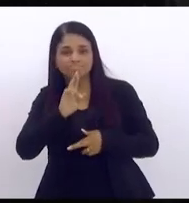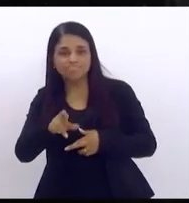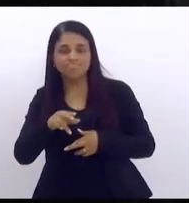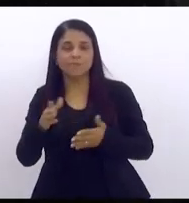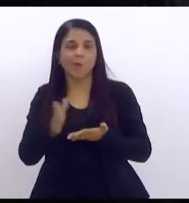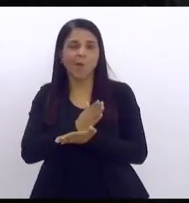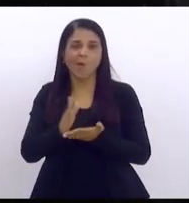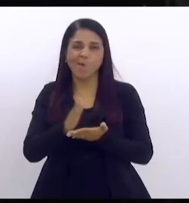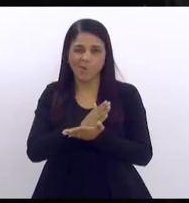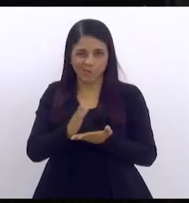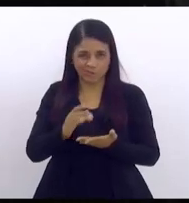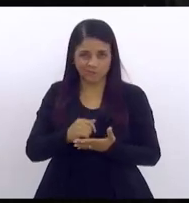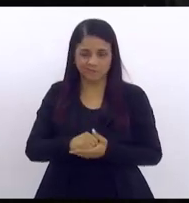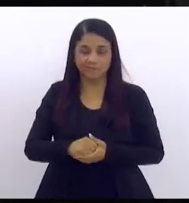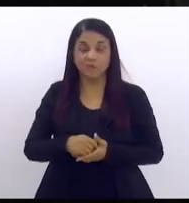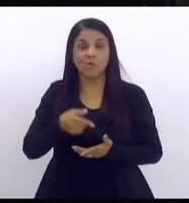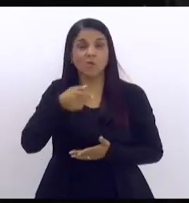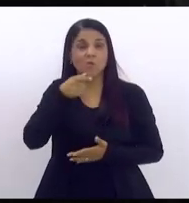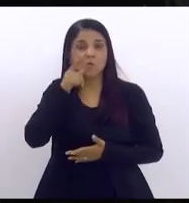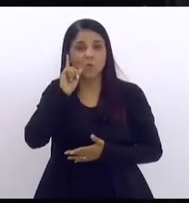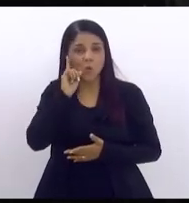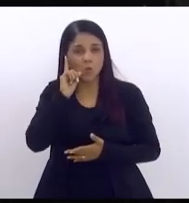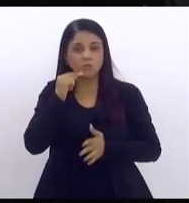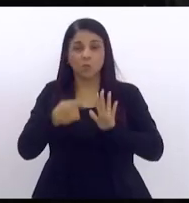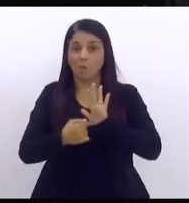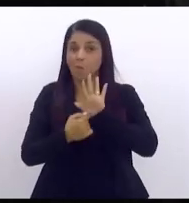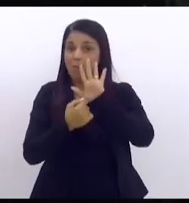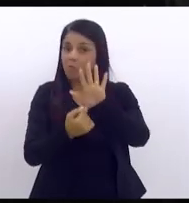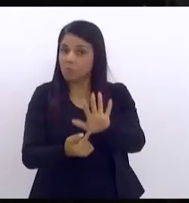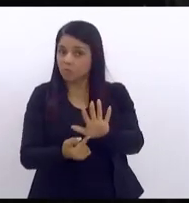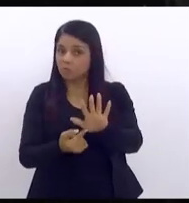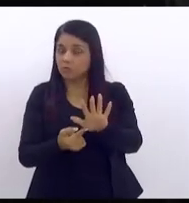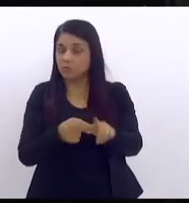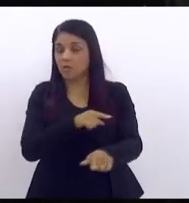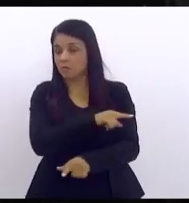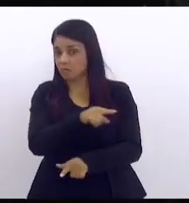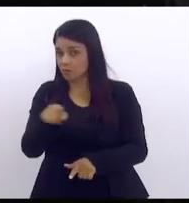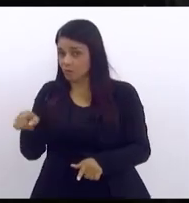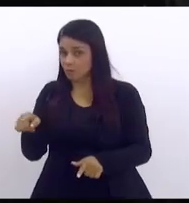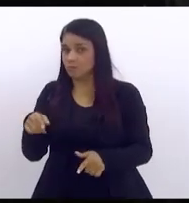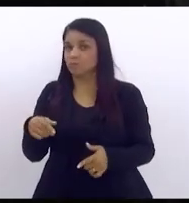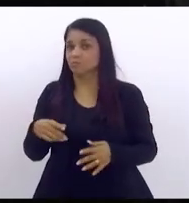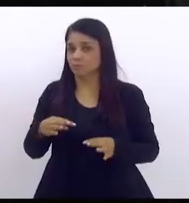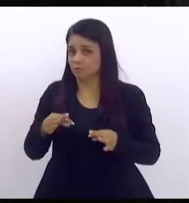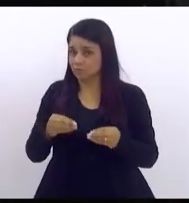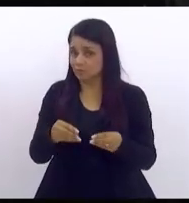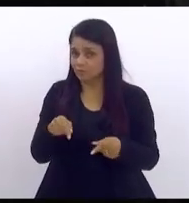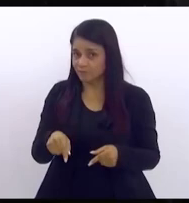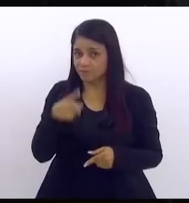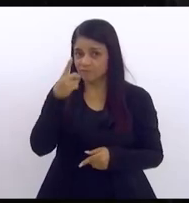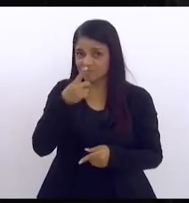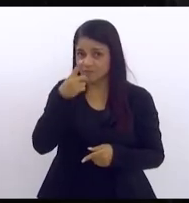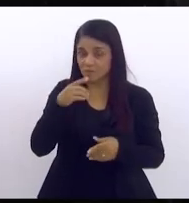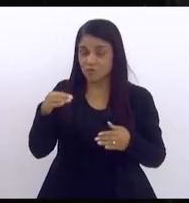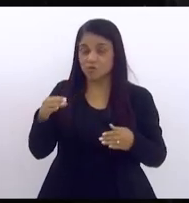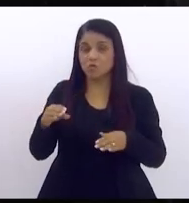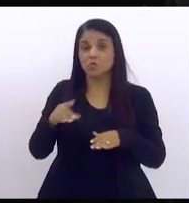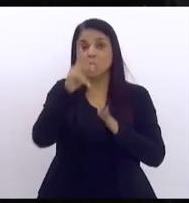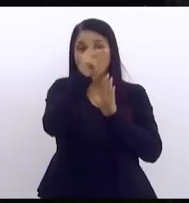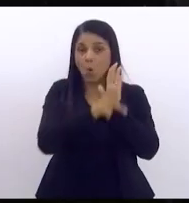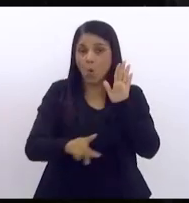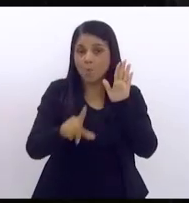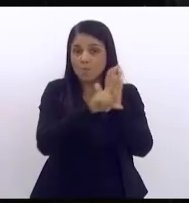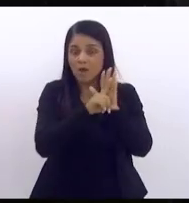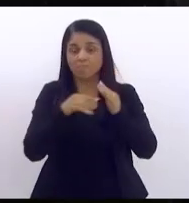porque ontem eu mostrei a todo mundo aqui estava que o projeto era inconstitucional